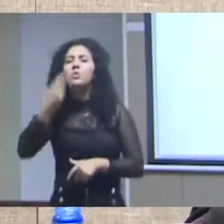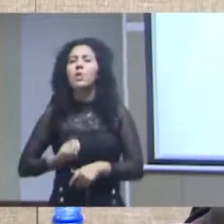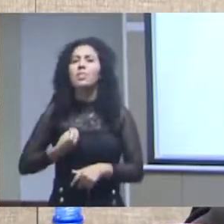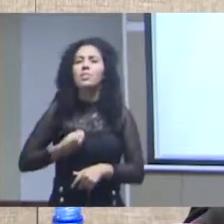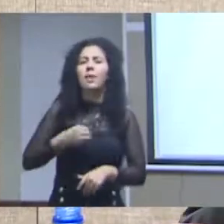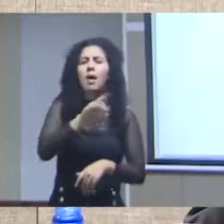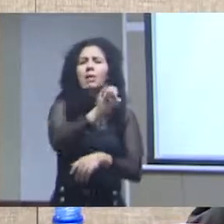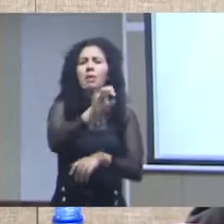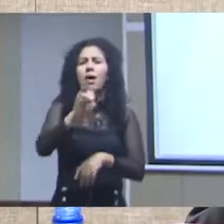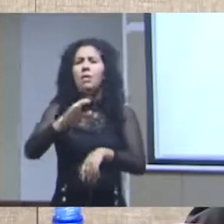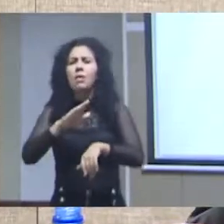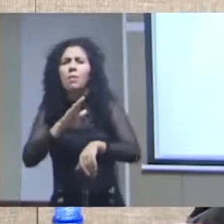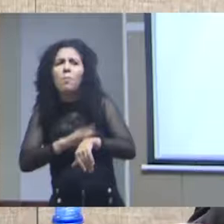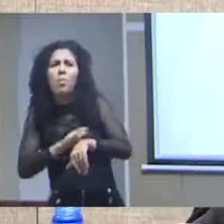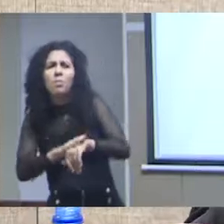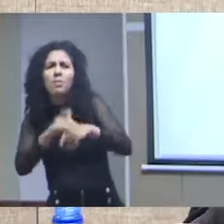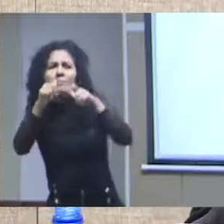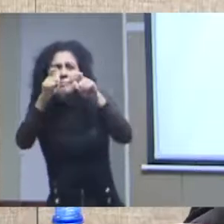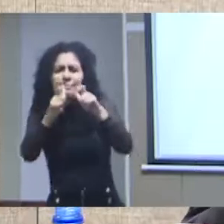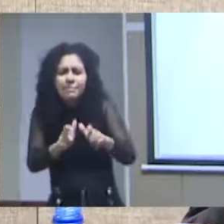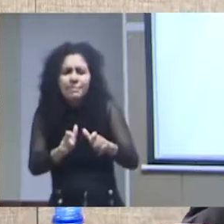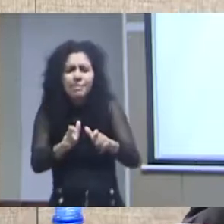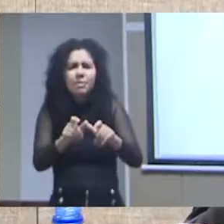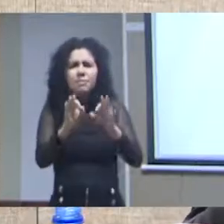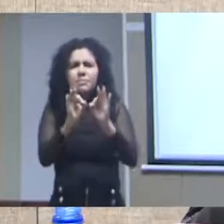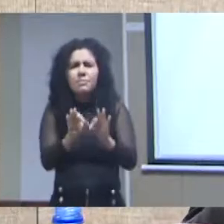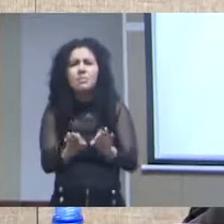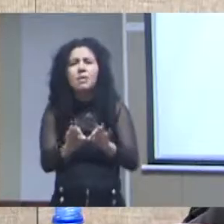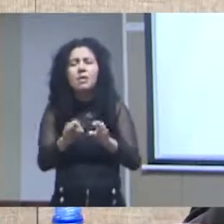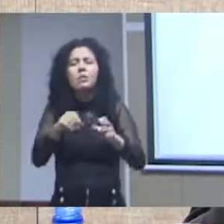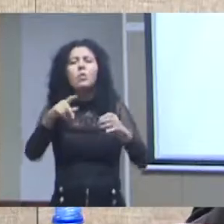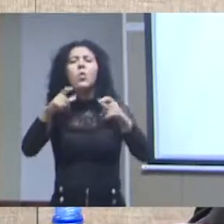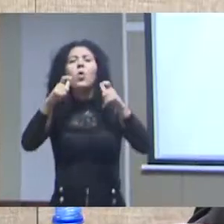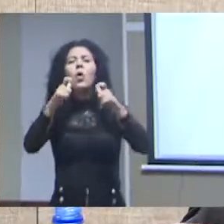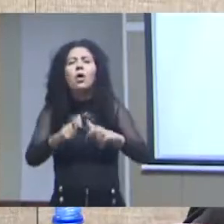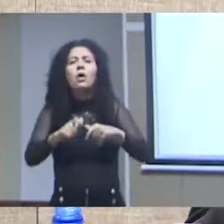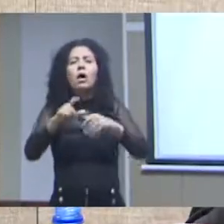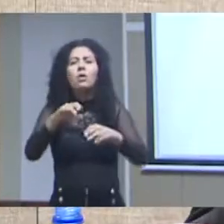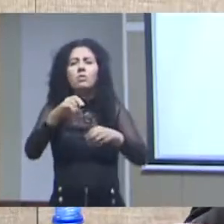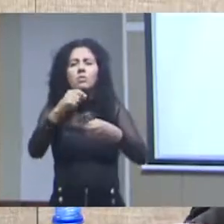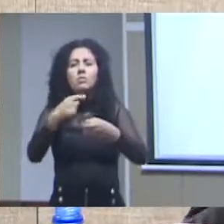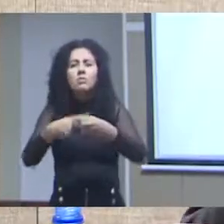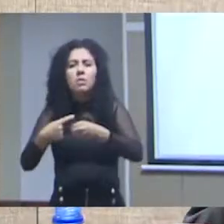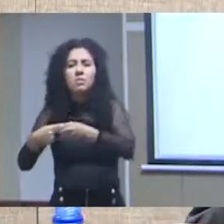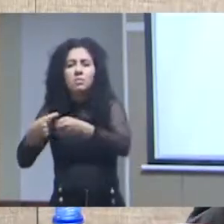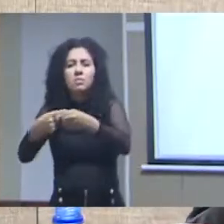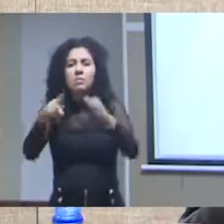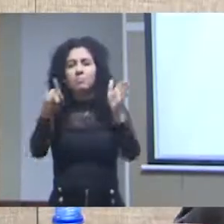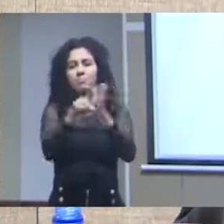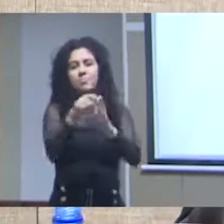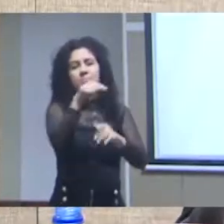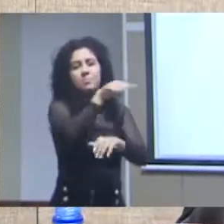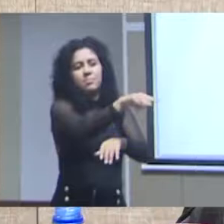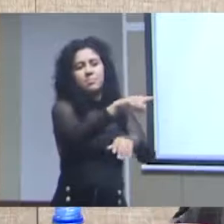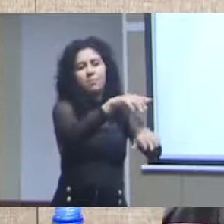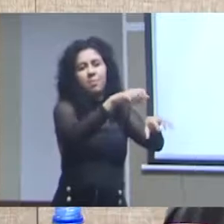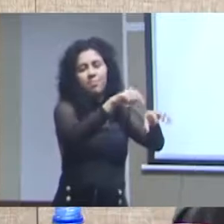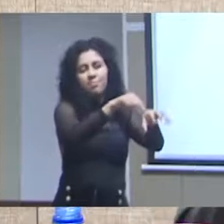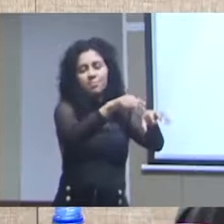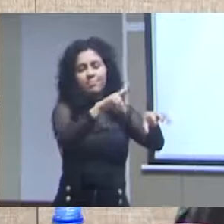empresas privadas e informação é o poder que pode revolucionar totalmente essa estrutura que nós temos hoje de